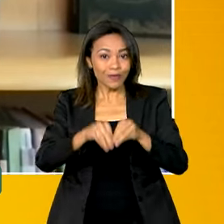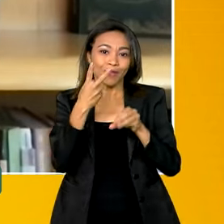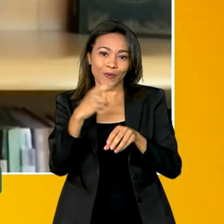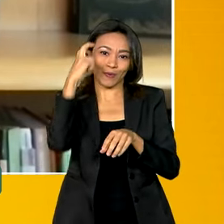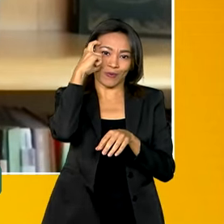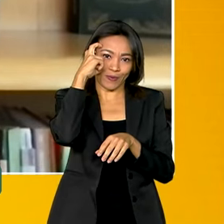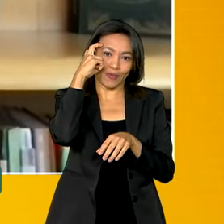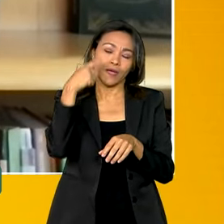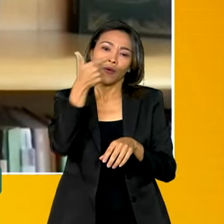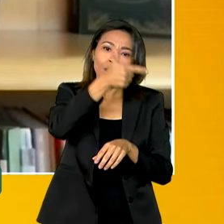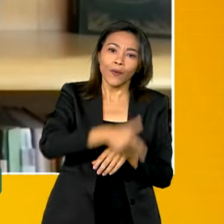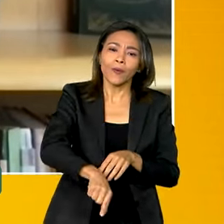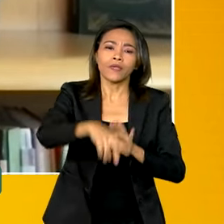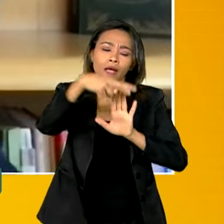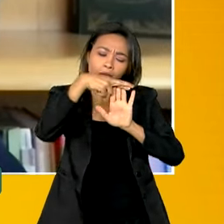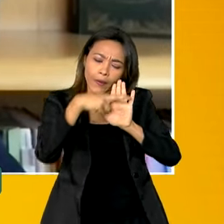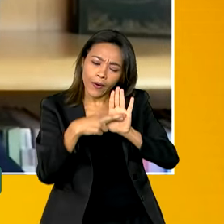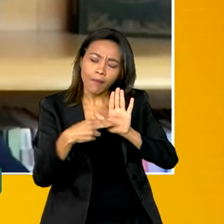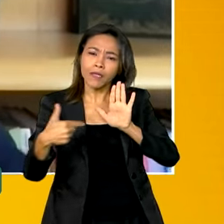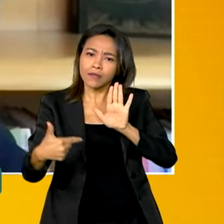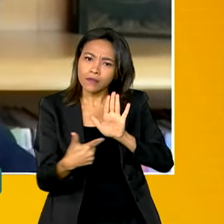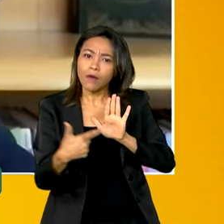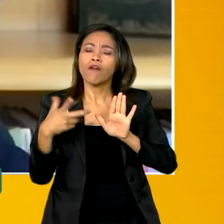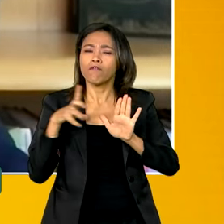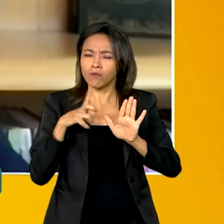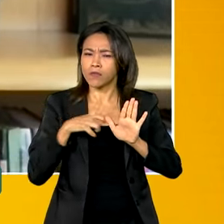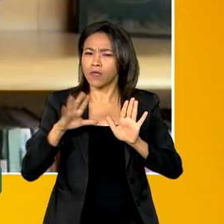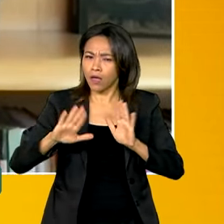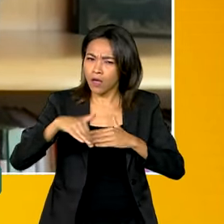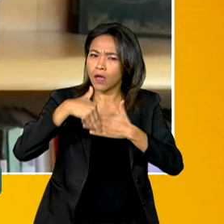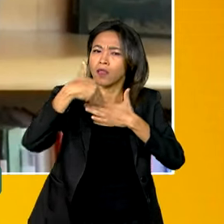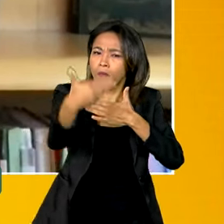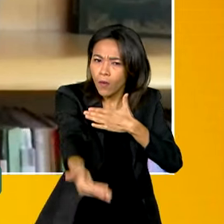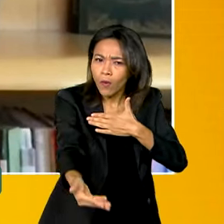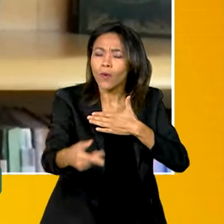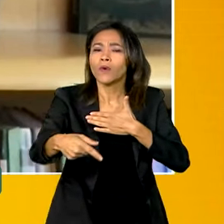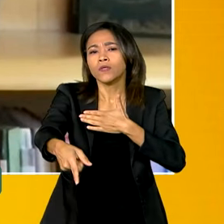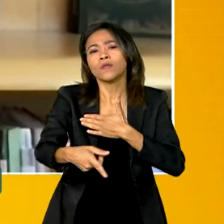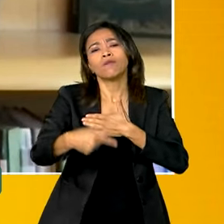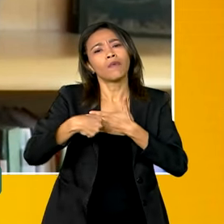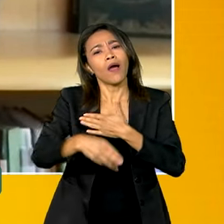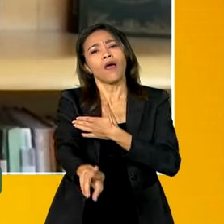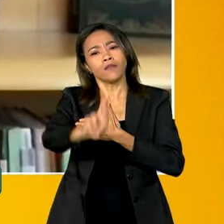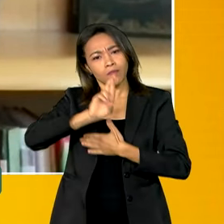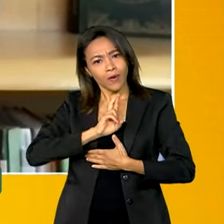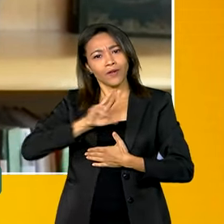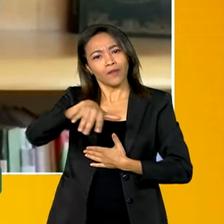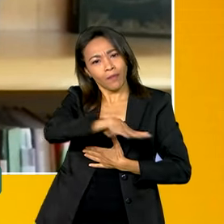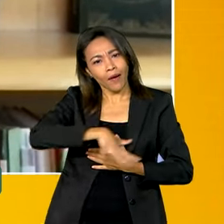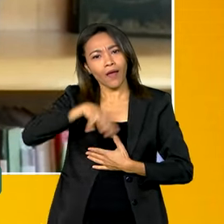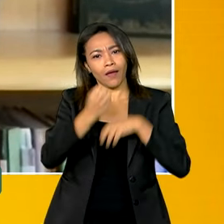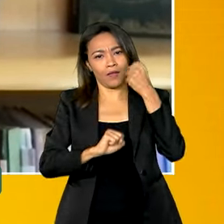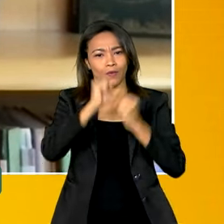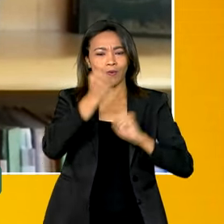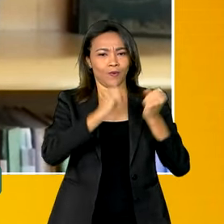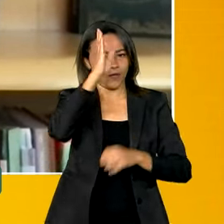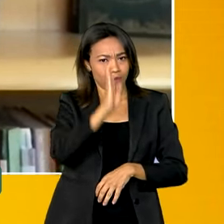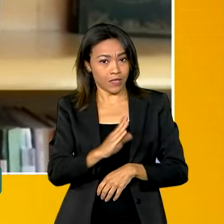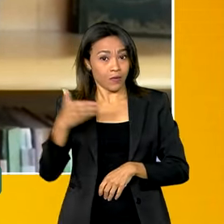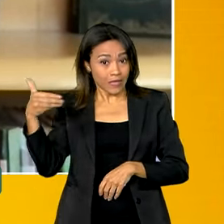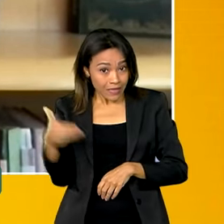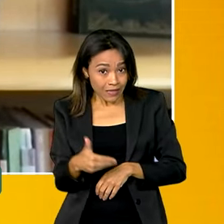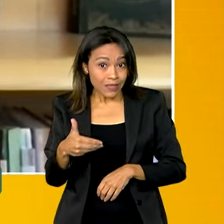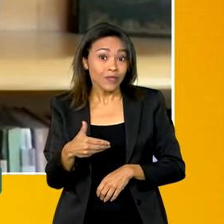Com a regulamentação dessas ações, nós teremos um retorno de investimento para a indústria nacional. E isso também, essa construção,